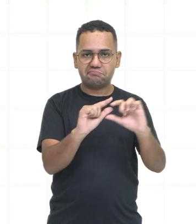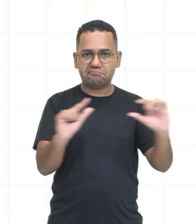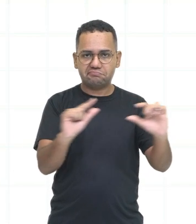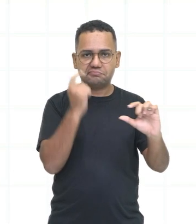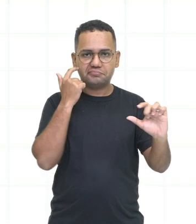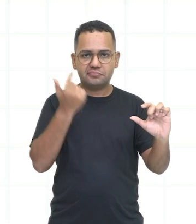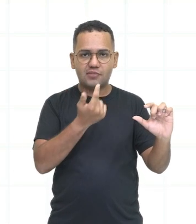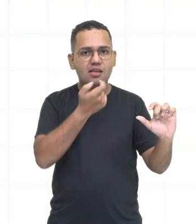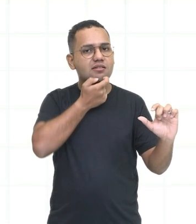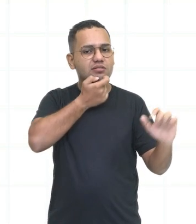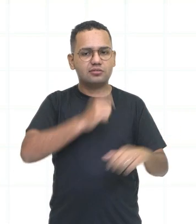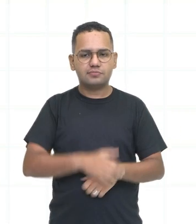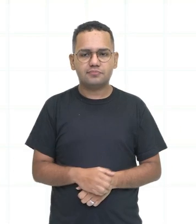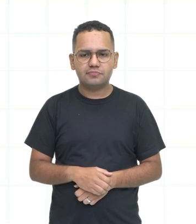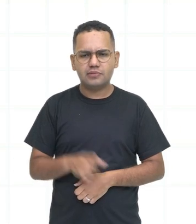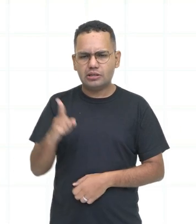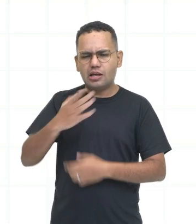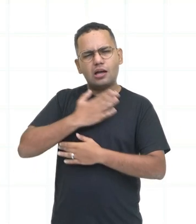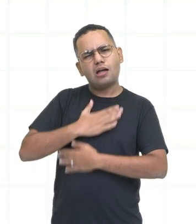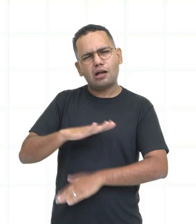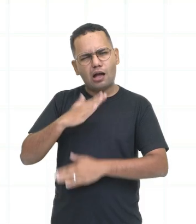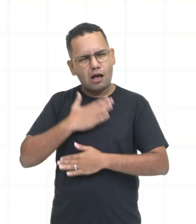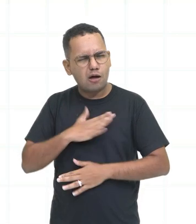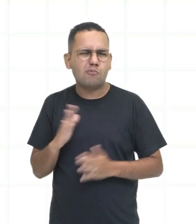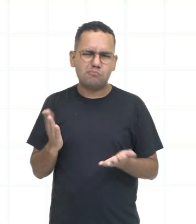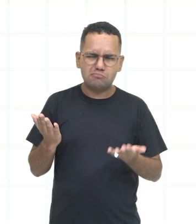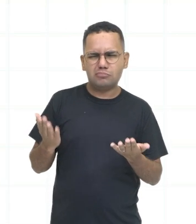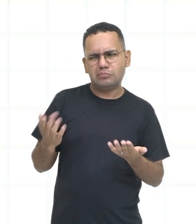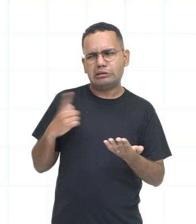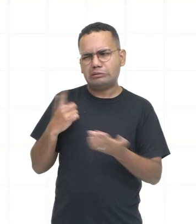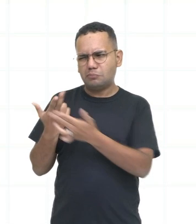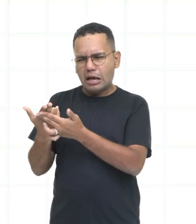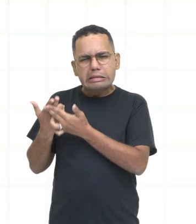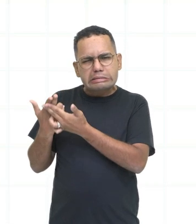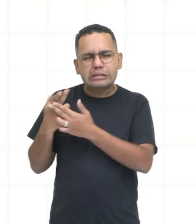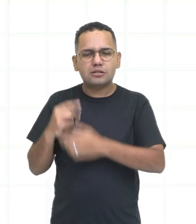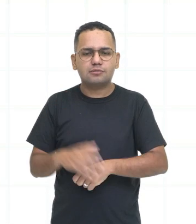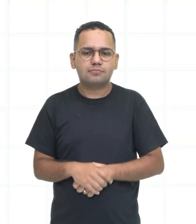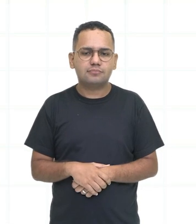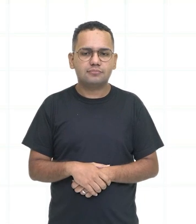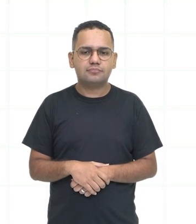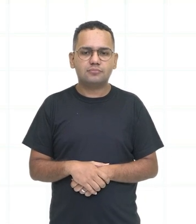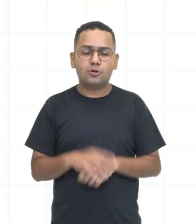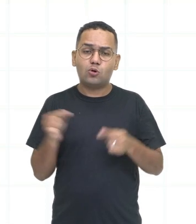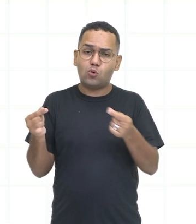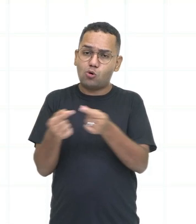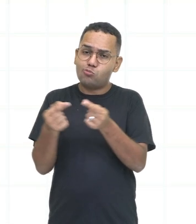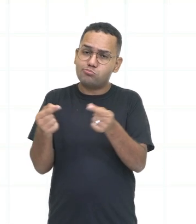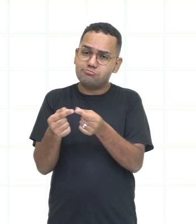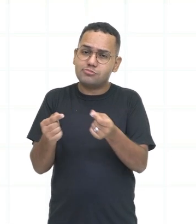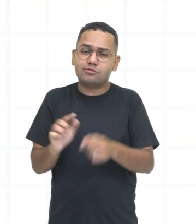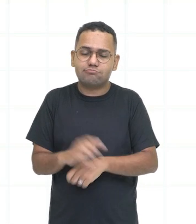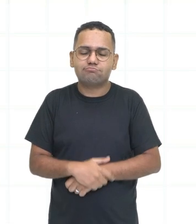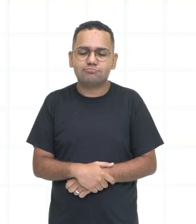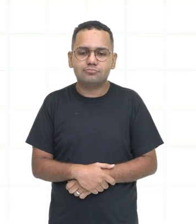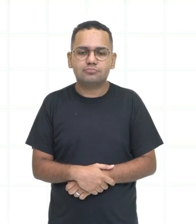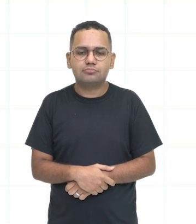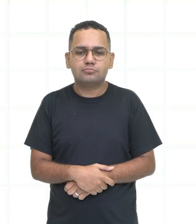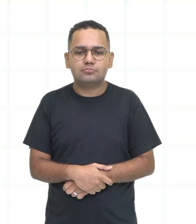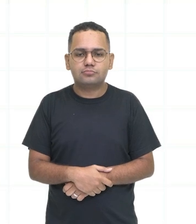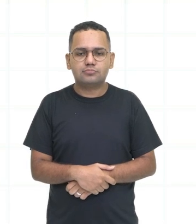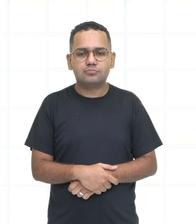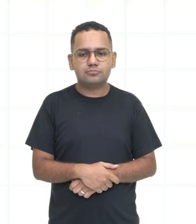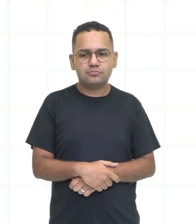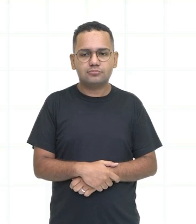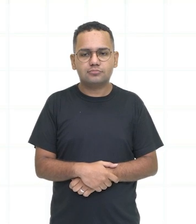take it easy, relaxe, vai com calma, paciência. Então, sempre nessa ideia. Então, a expressão take it easy é relaxa,